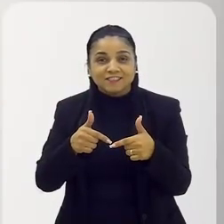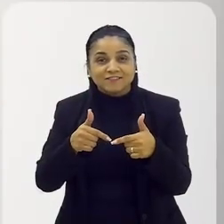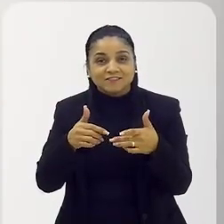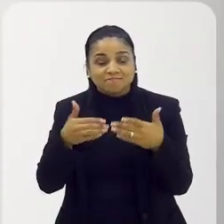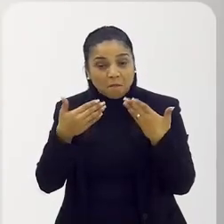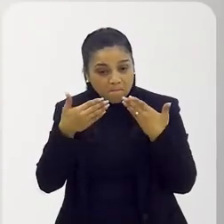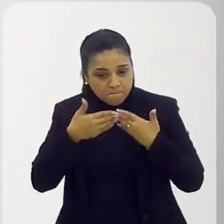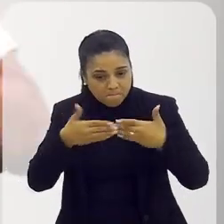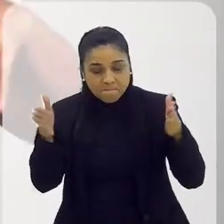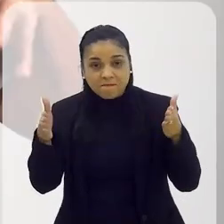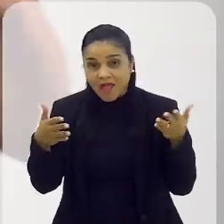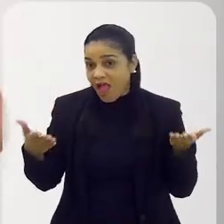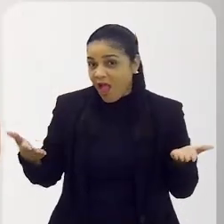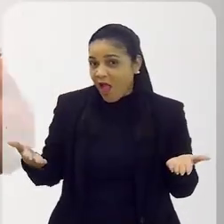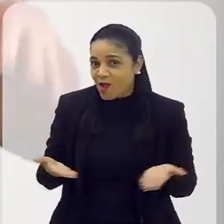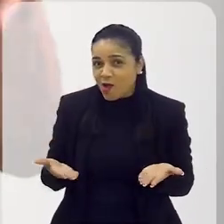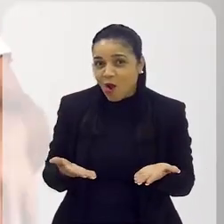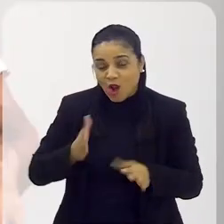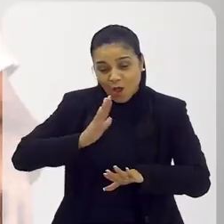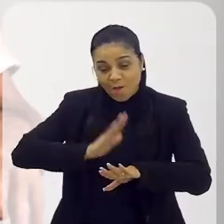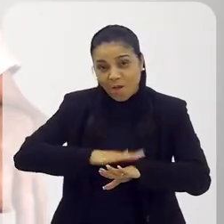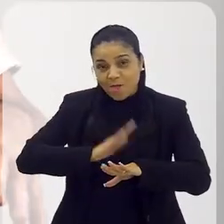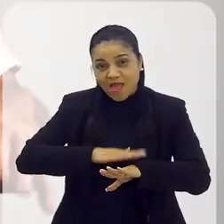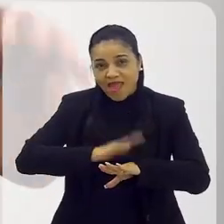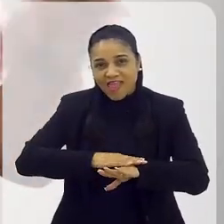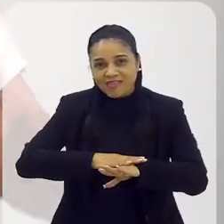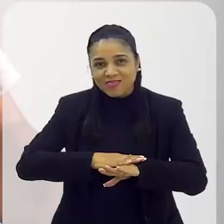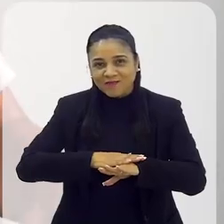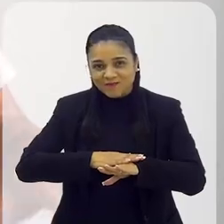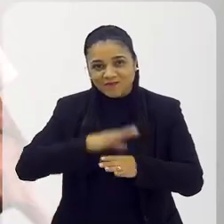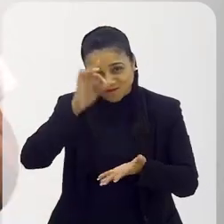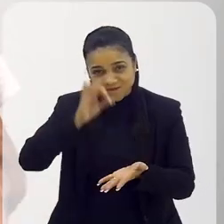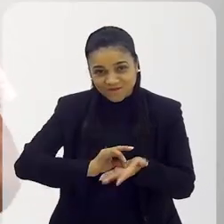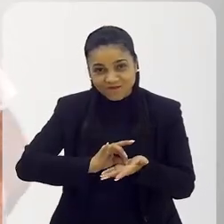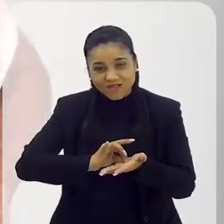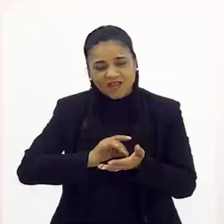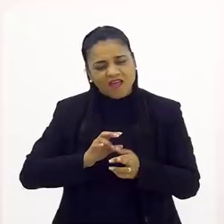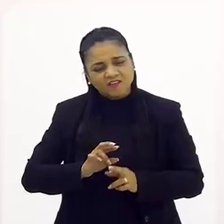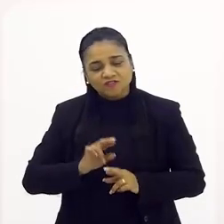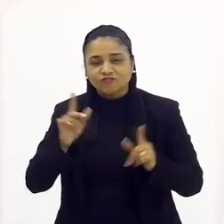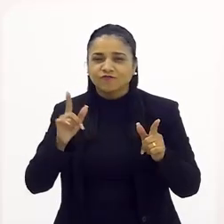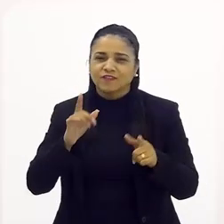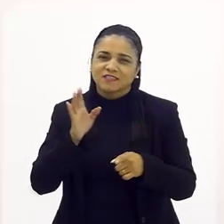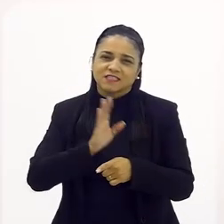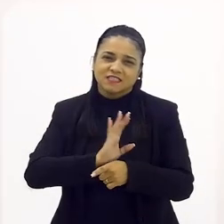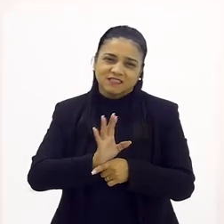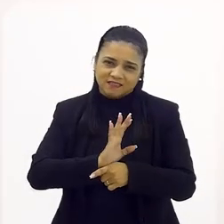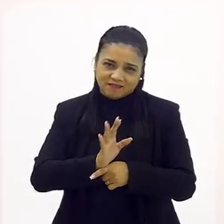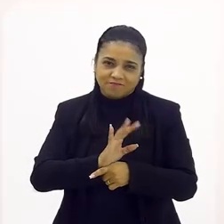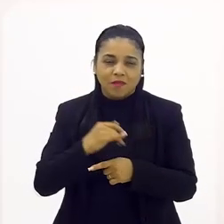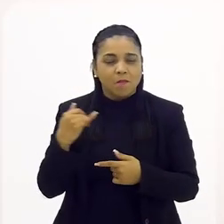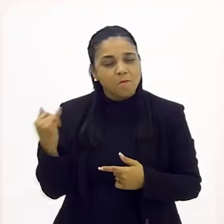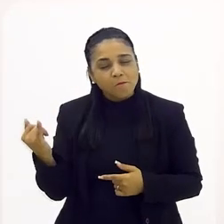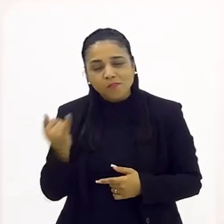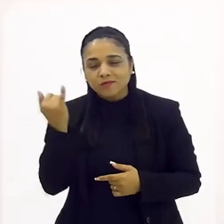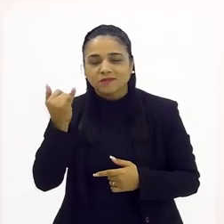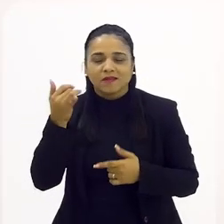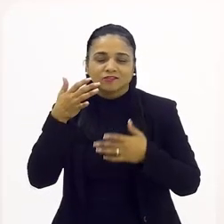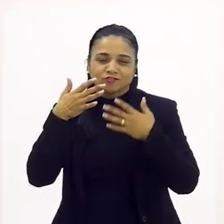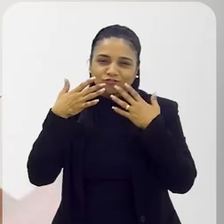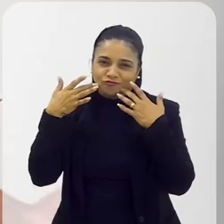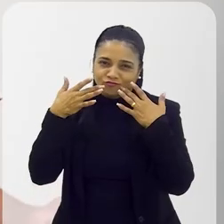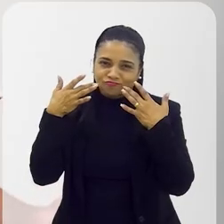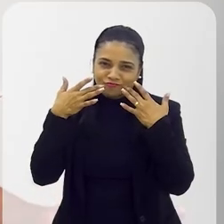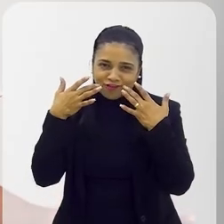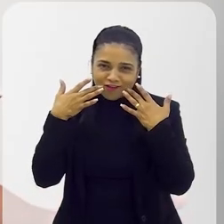estrear, vai estrear para agora, é esse momento que está valendo, é isso que está valendo. Então essa diferença também é muito, muito importante para o teatro,